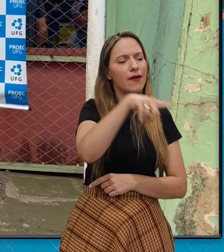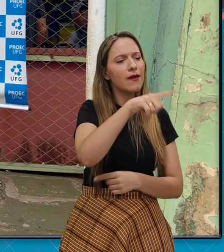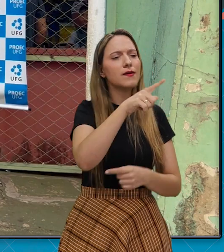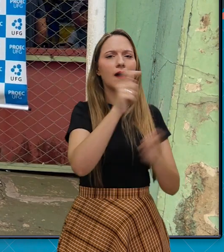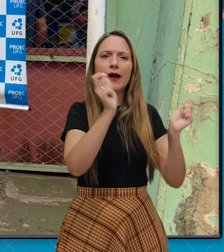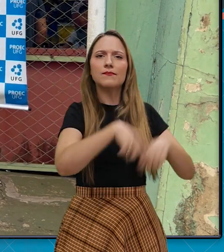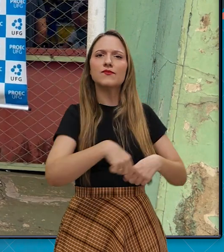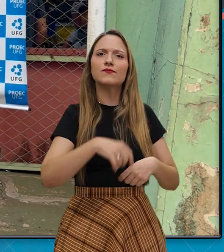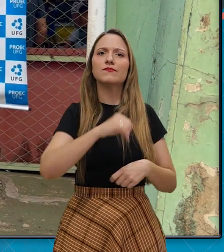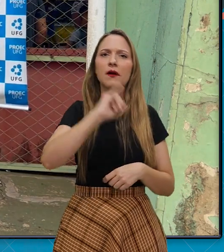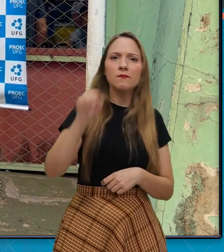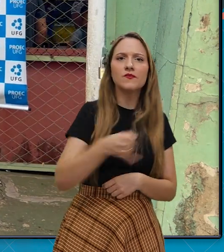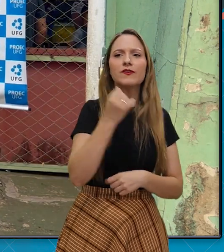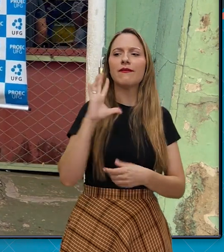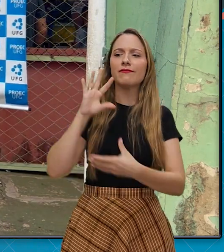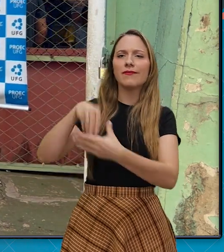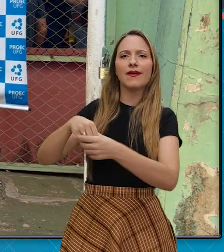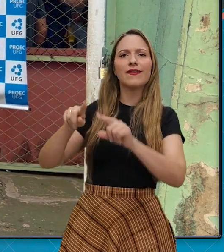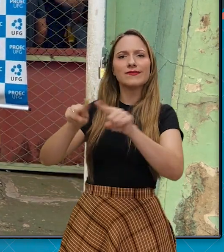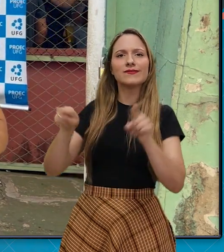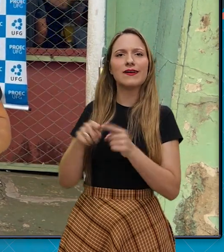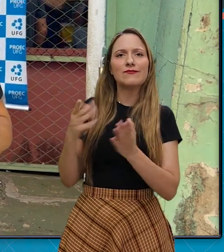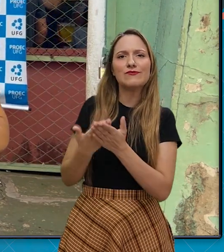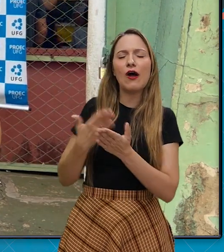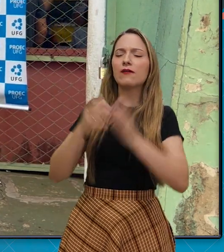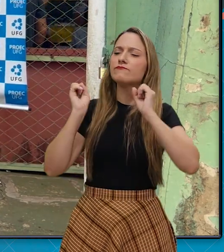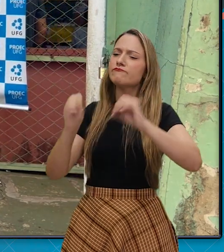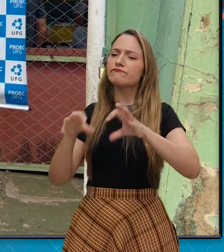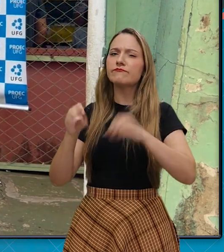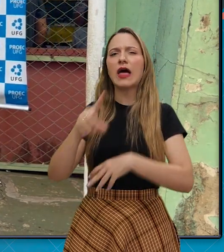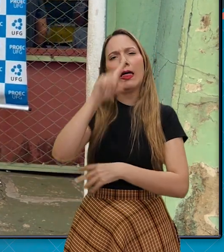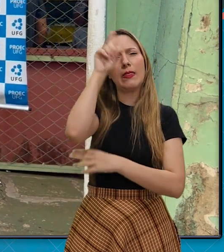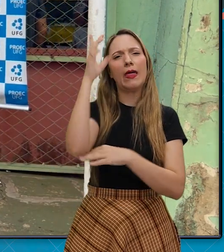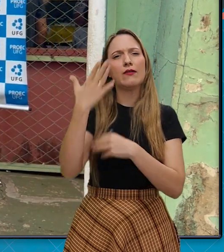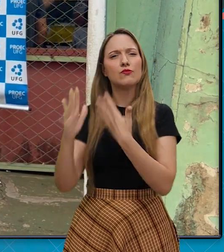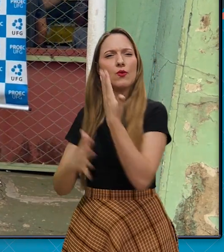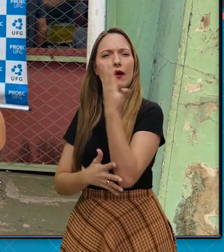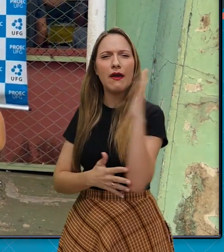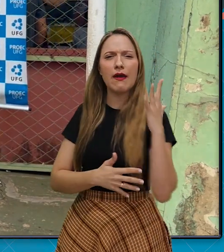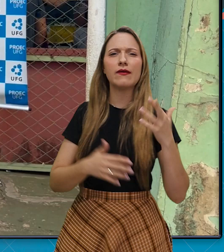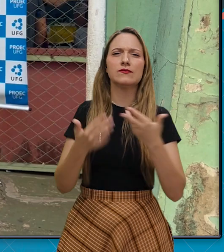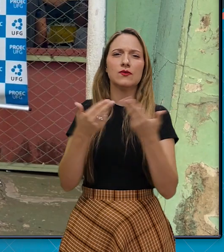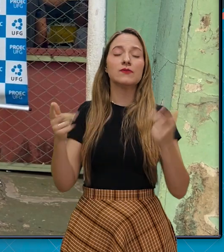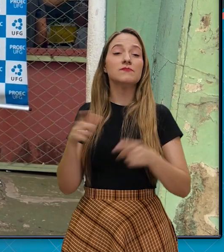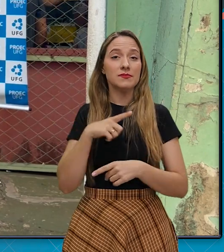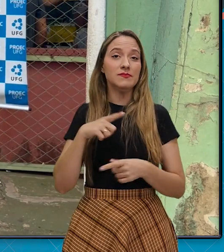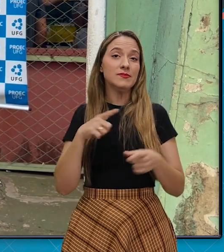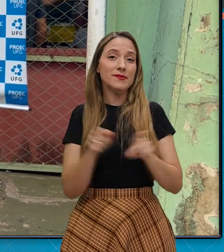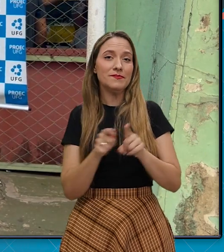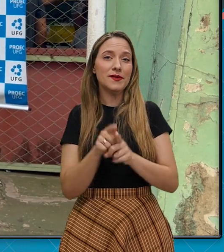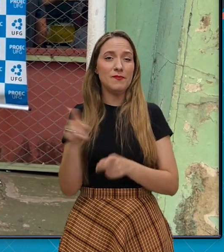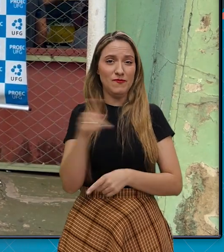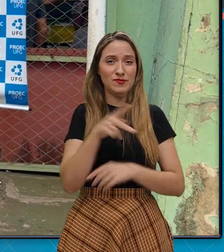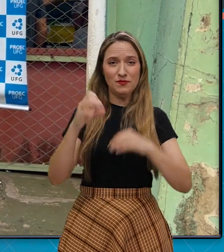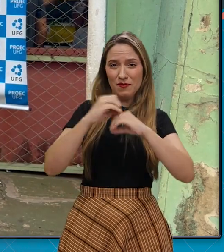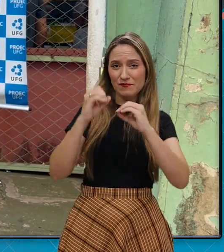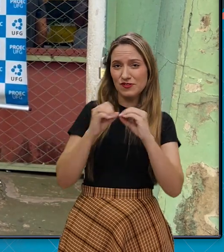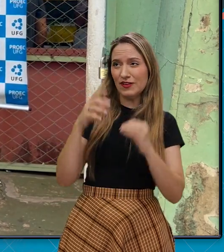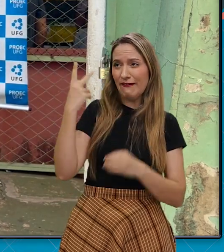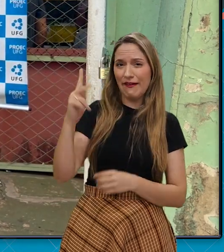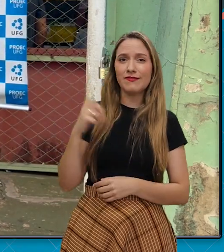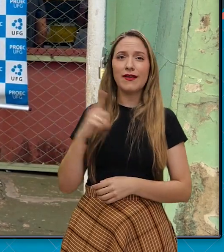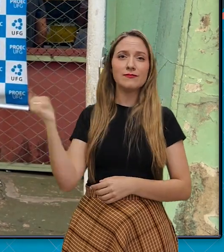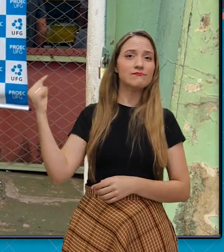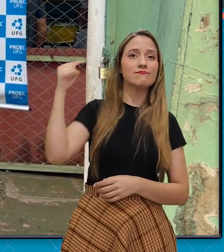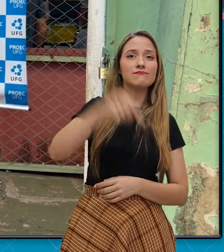conhecerem um pouquinho mais da natureza. As ações, junto com os professores da universidade, eles deram abertura para nós